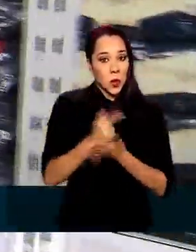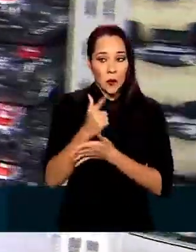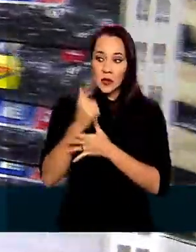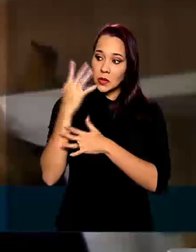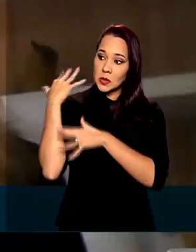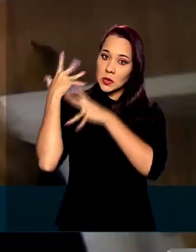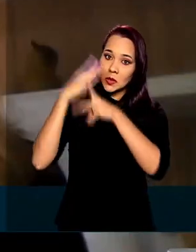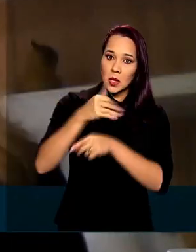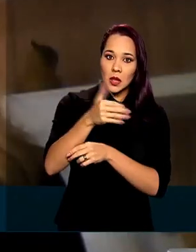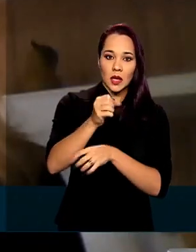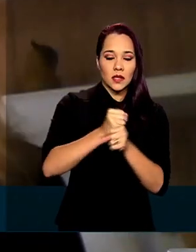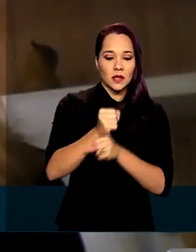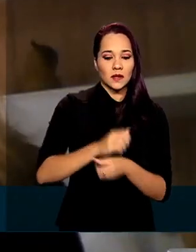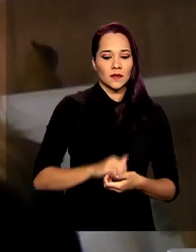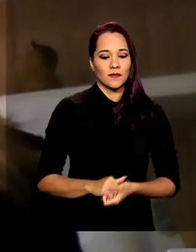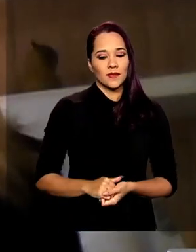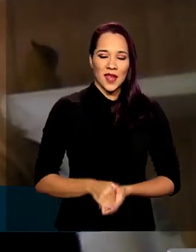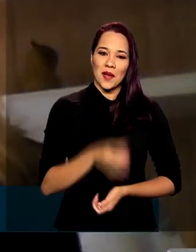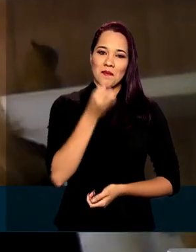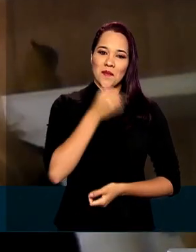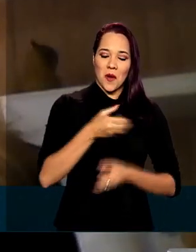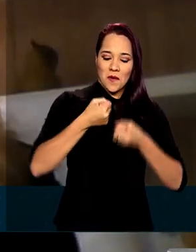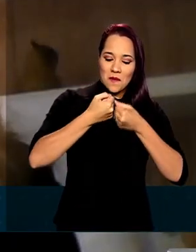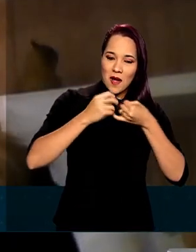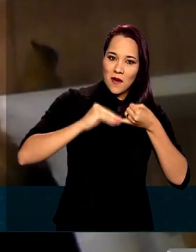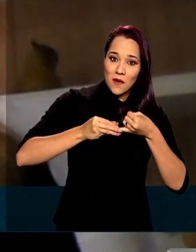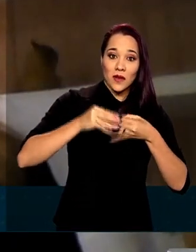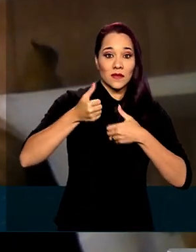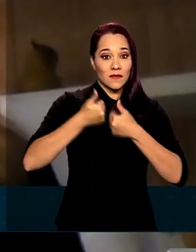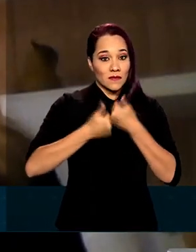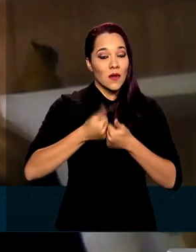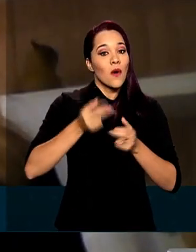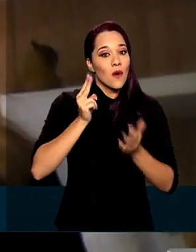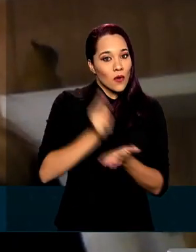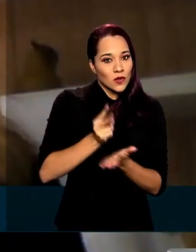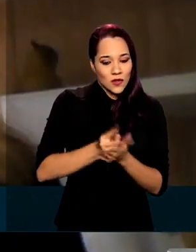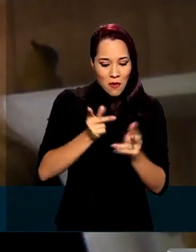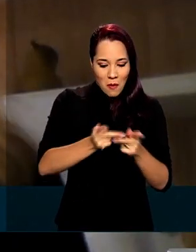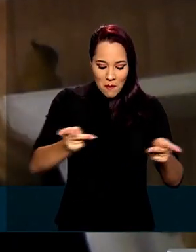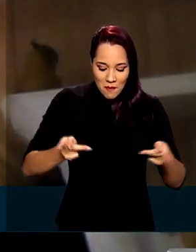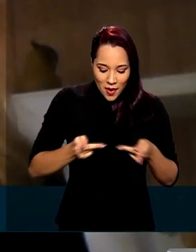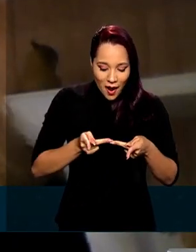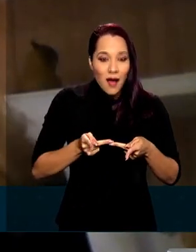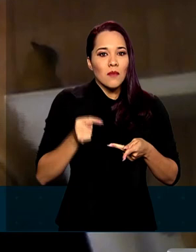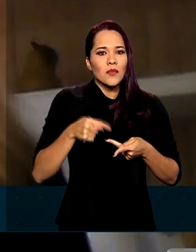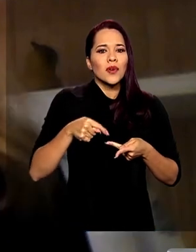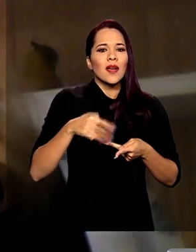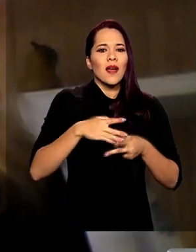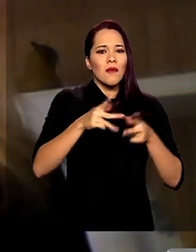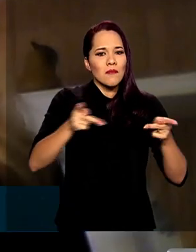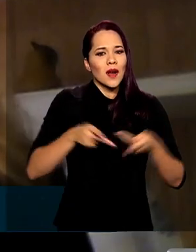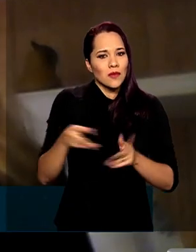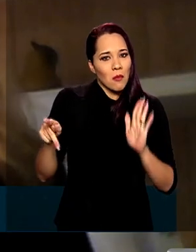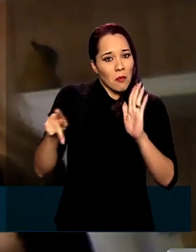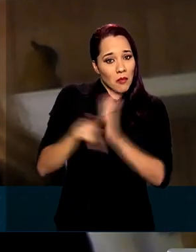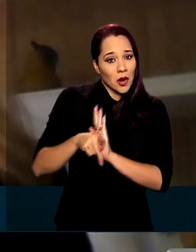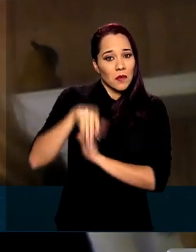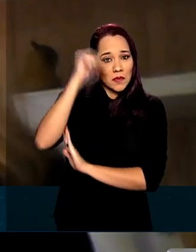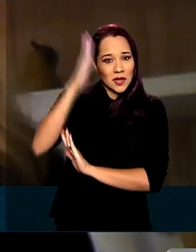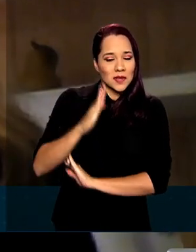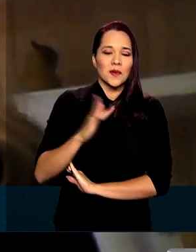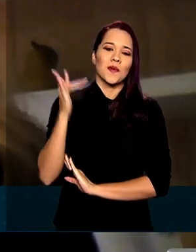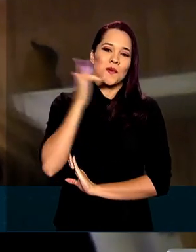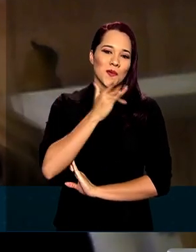anos. Que bom que o arroz e o feijão, eles continuam ali no prato das pessoas, porque é um prato típico e é um prato